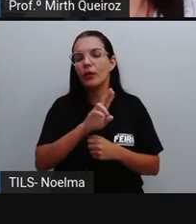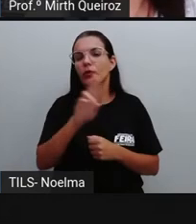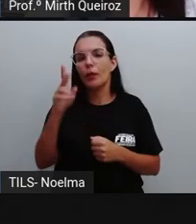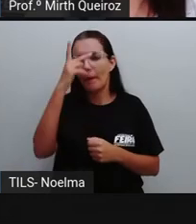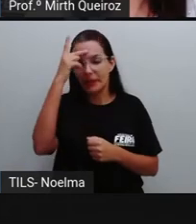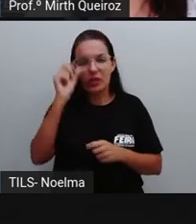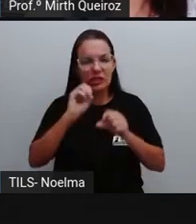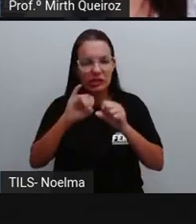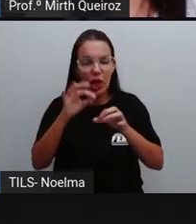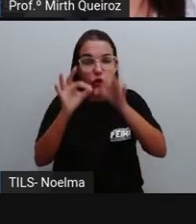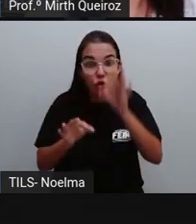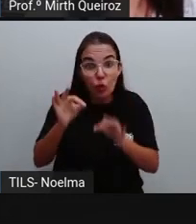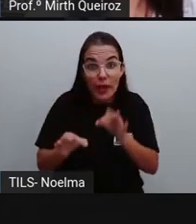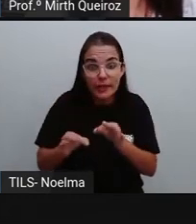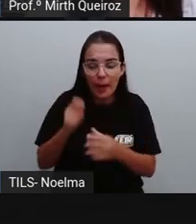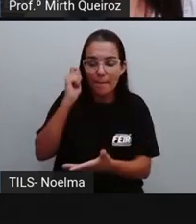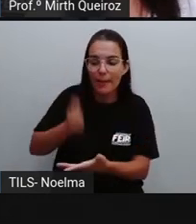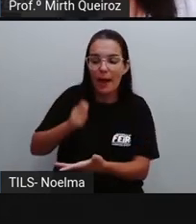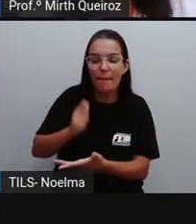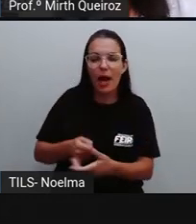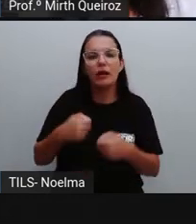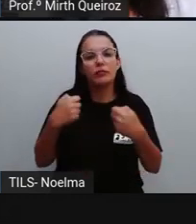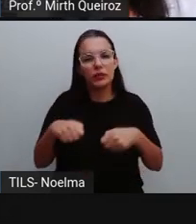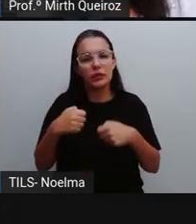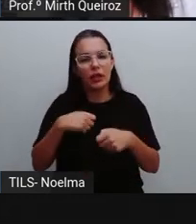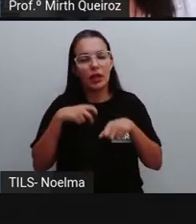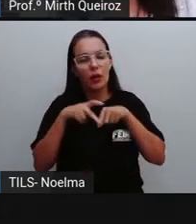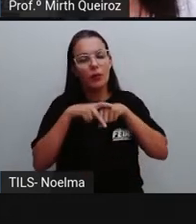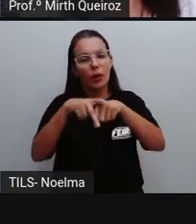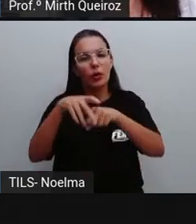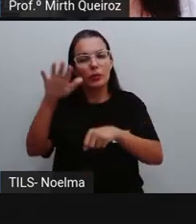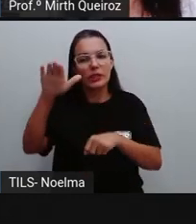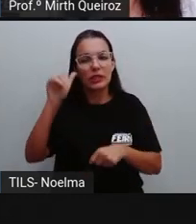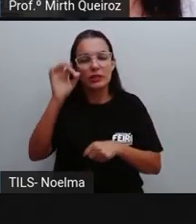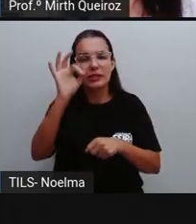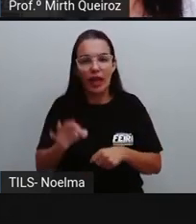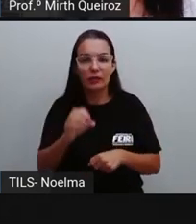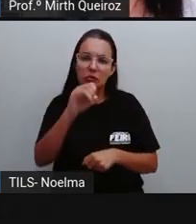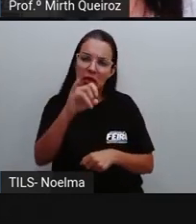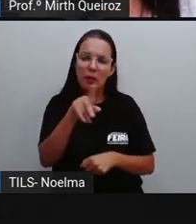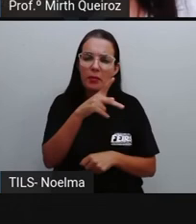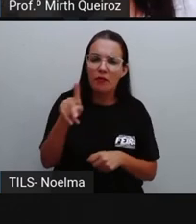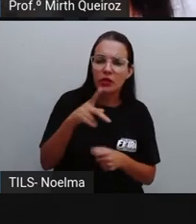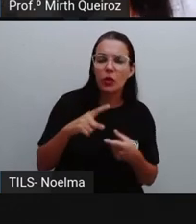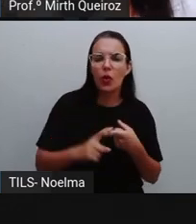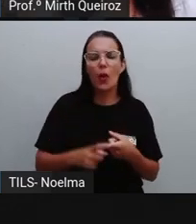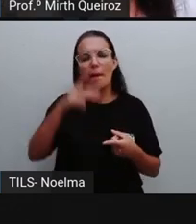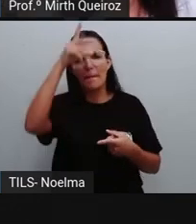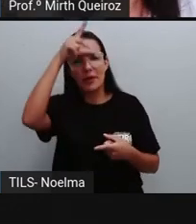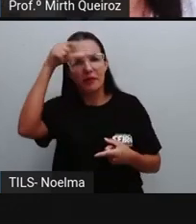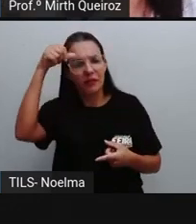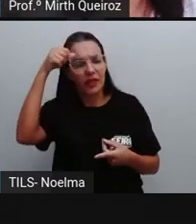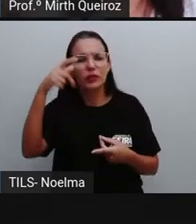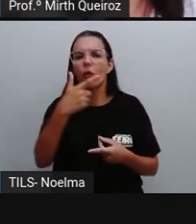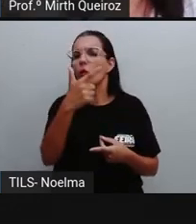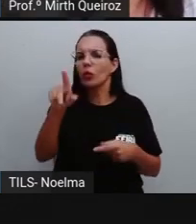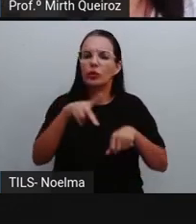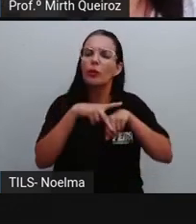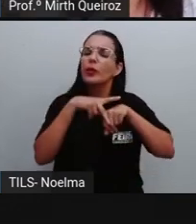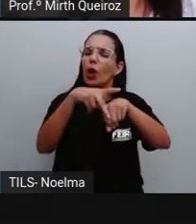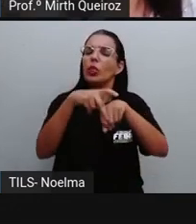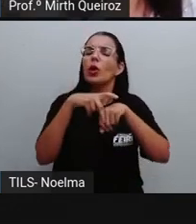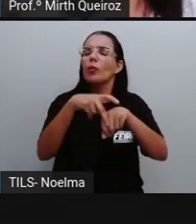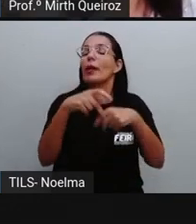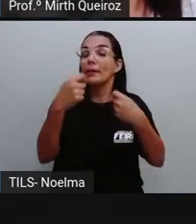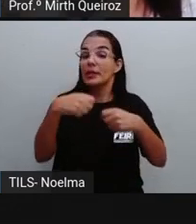falar com um juiz tem um pronome de tratamento se a gente falar com um professor é outro pronome um prefeito é outro pronome de tratamento